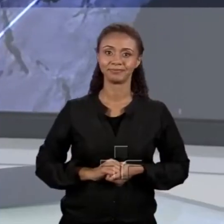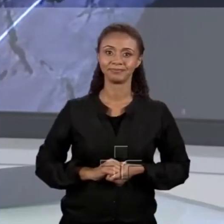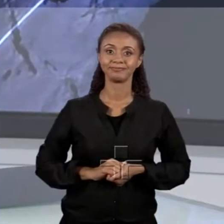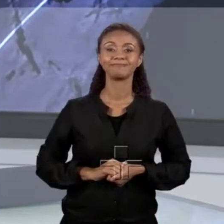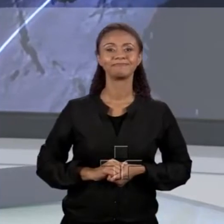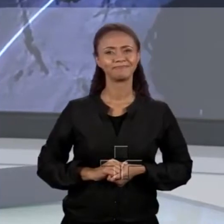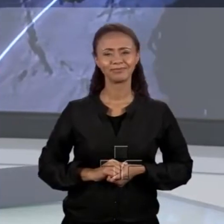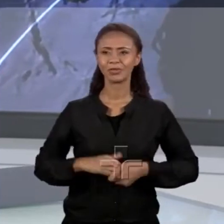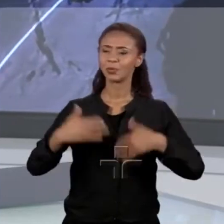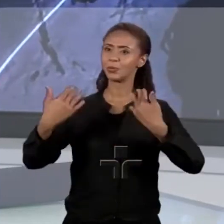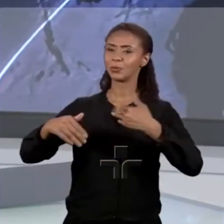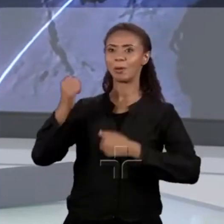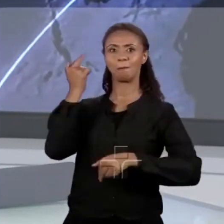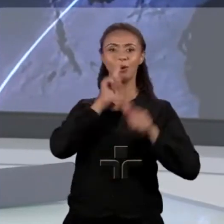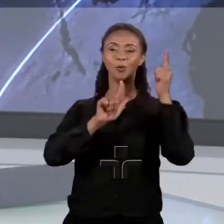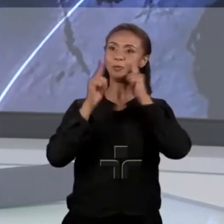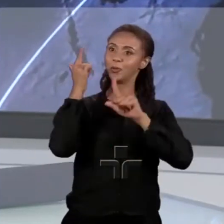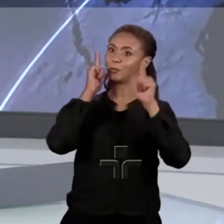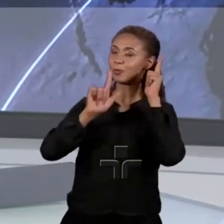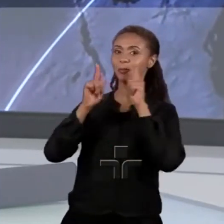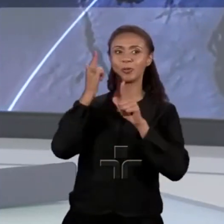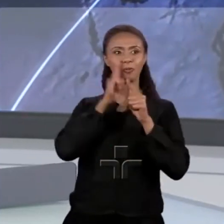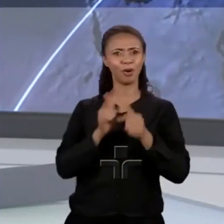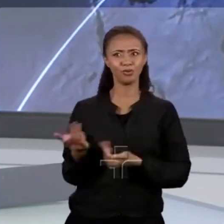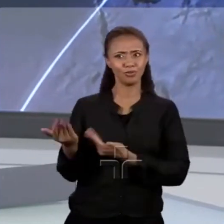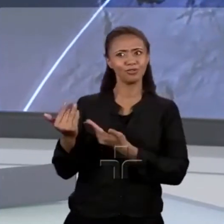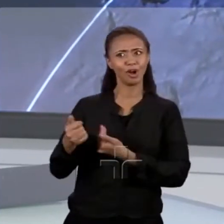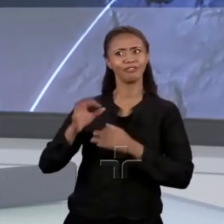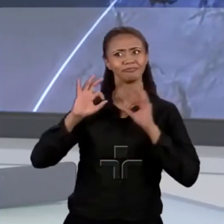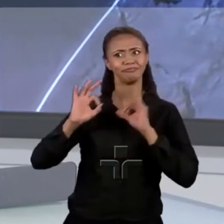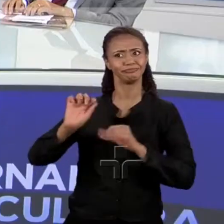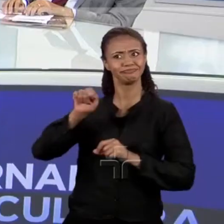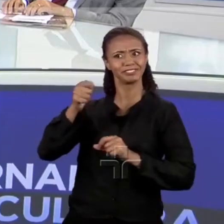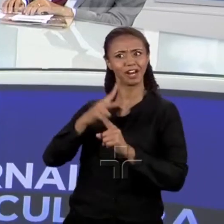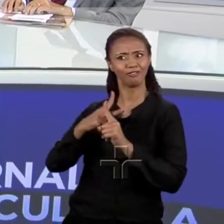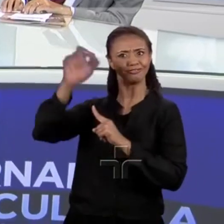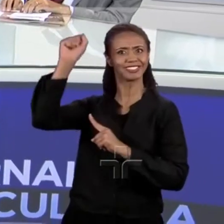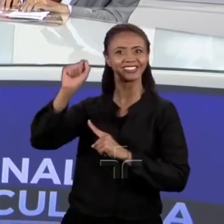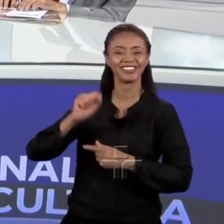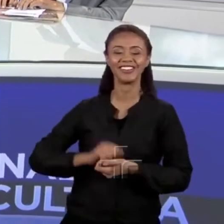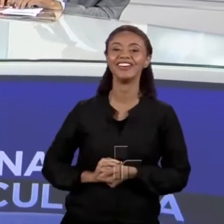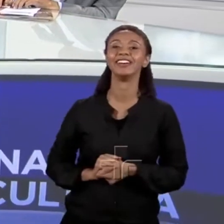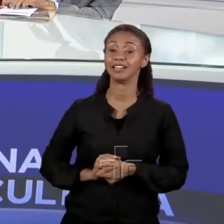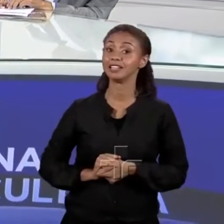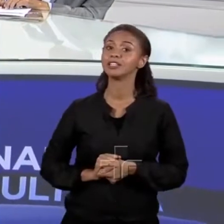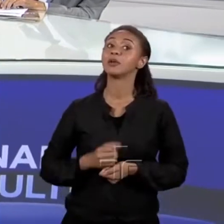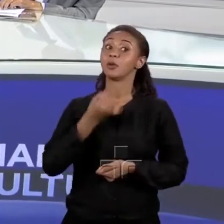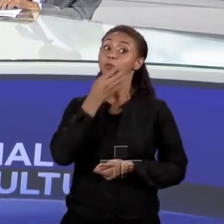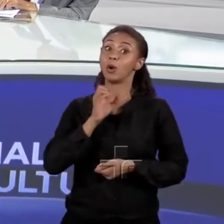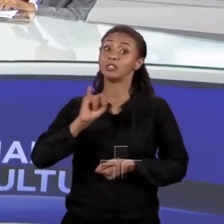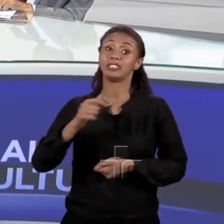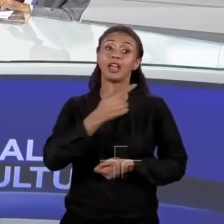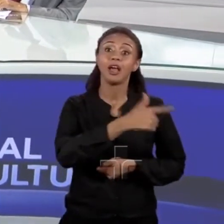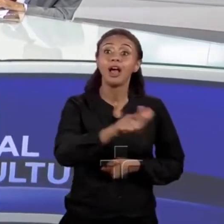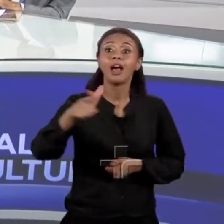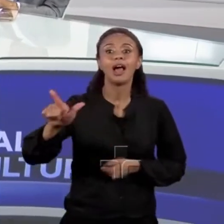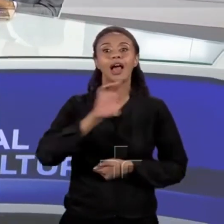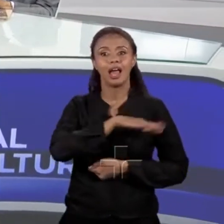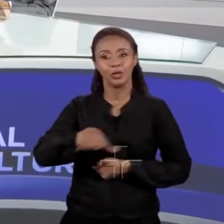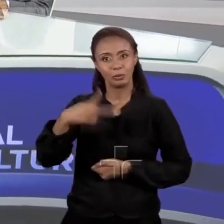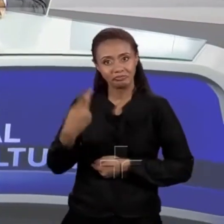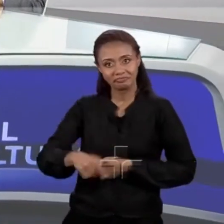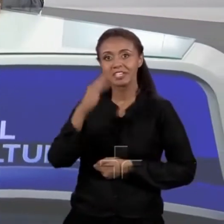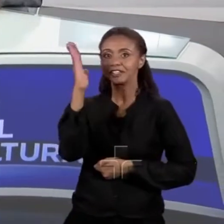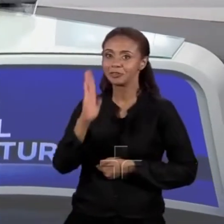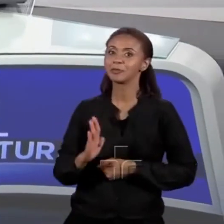Então, muitas conquistas, né? Dessa jovem, ela é realmente uma vitoriosa. Bom seria que muitos outros alunos e estudantes brasileiros